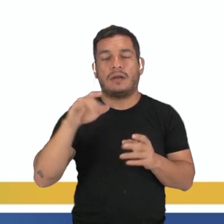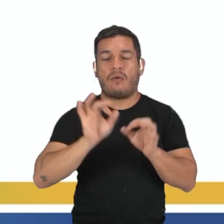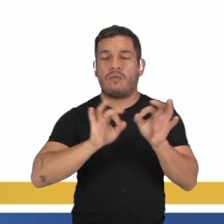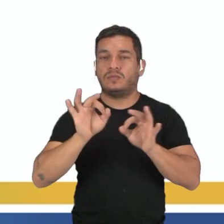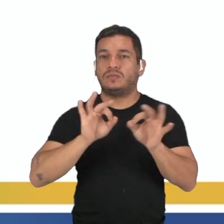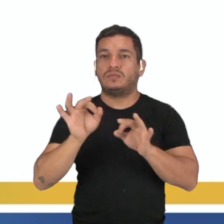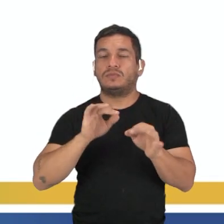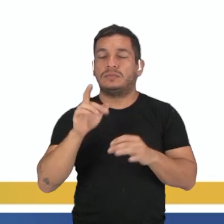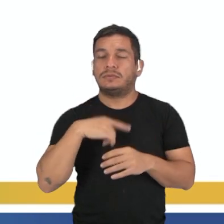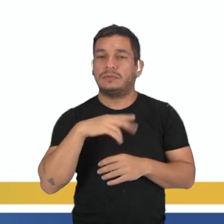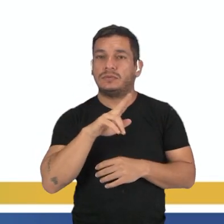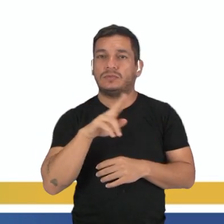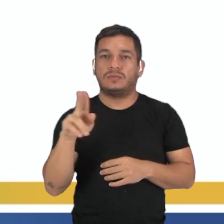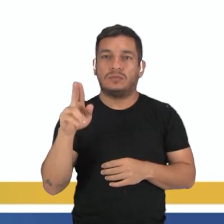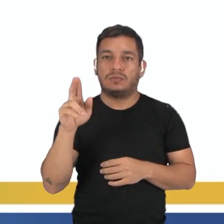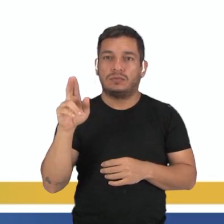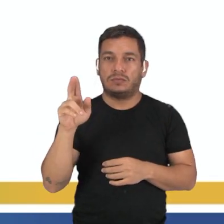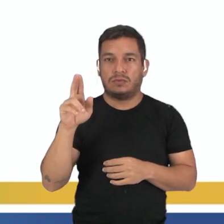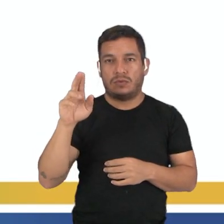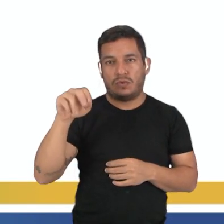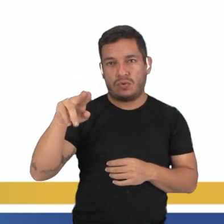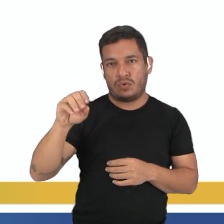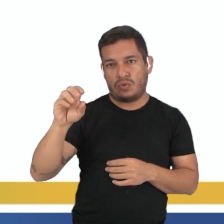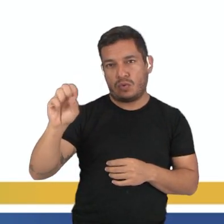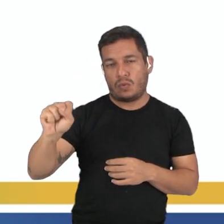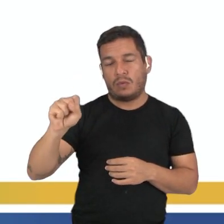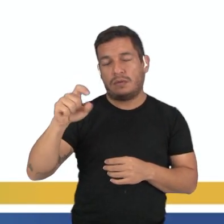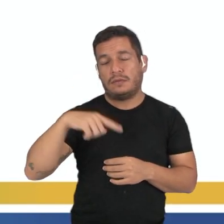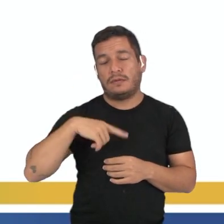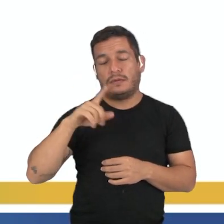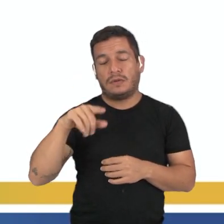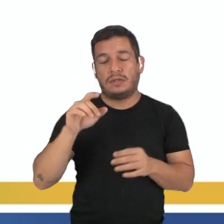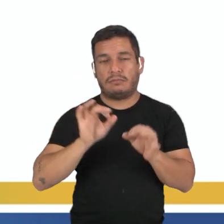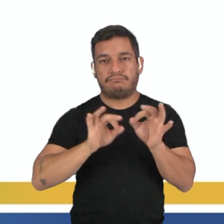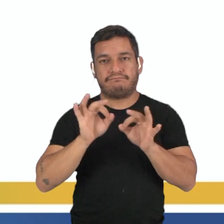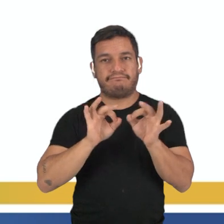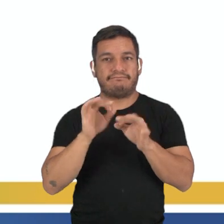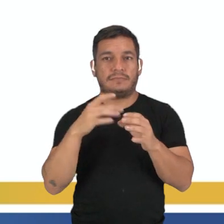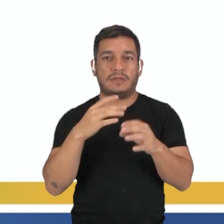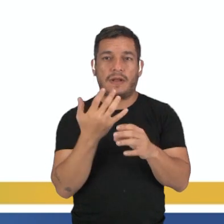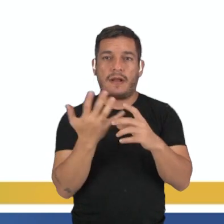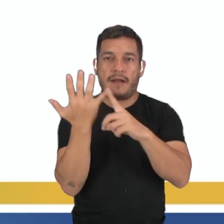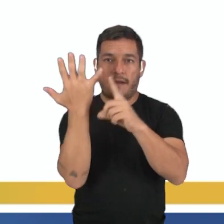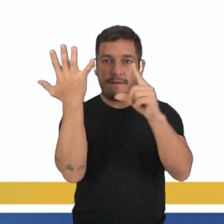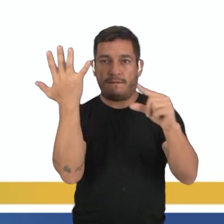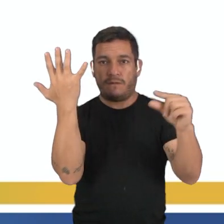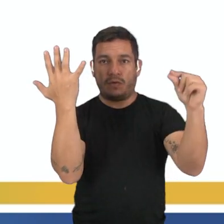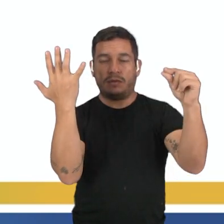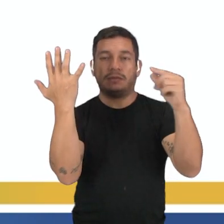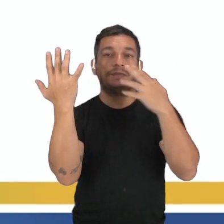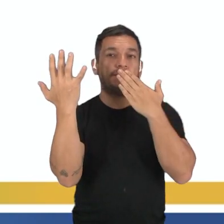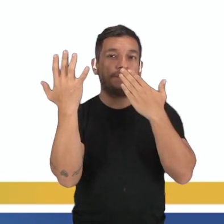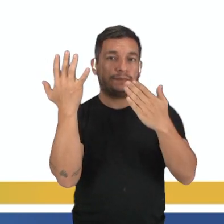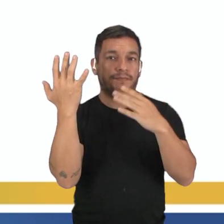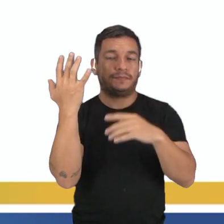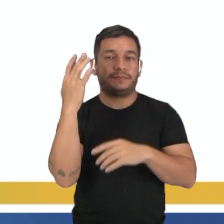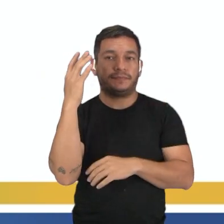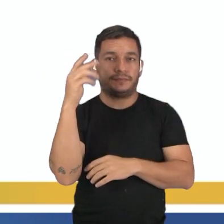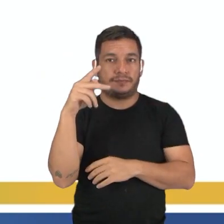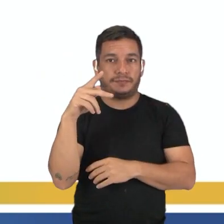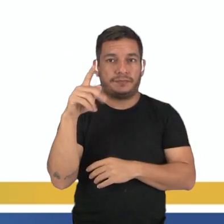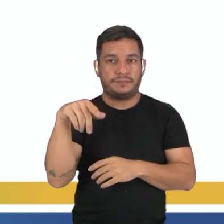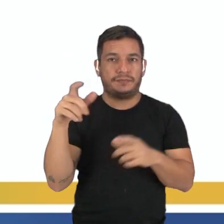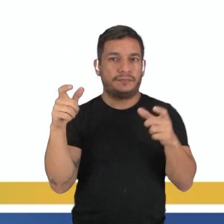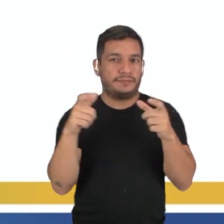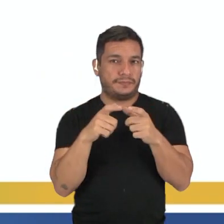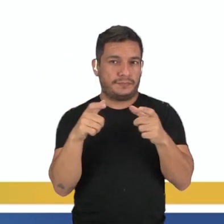estrutura que nós chamamos de nós e entre nós. E apesar de ter essa estrutura, as folhas desse tipo de planta ainda vai ser